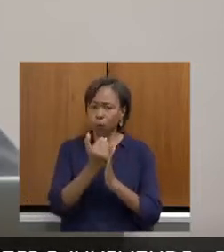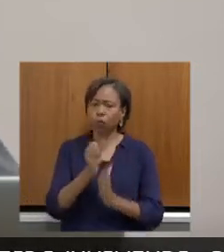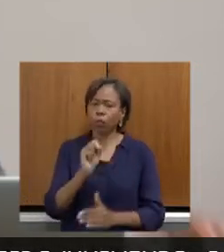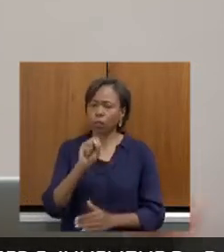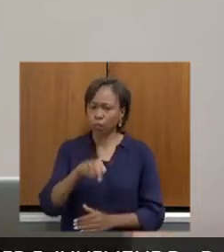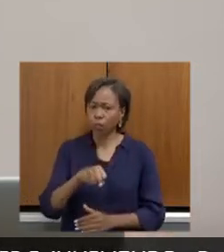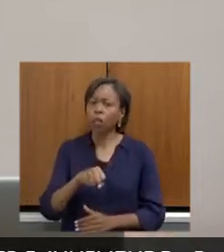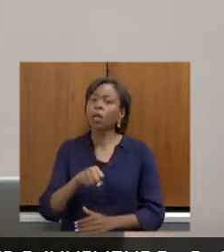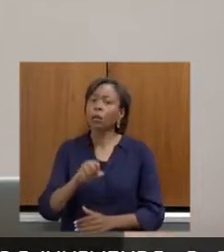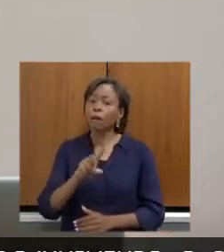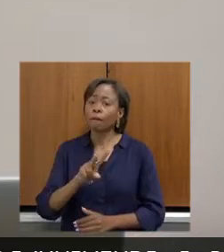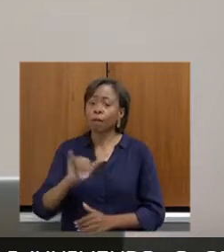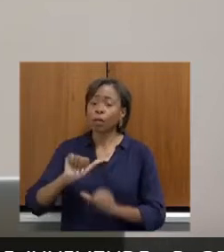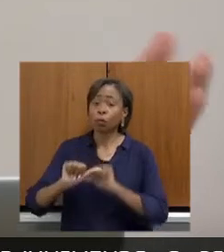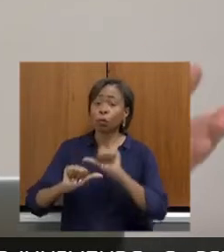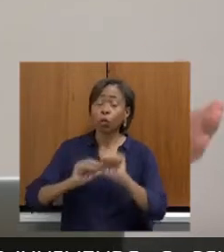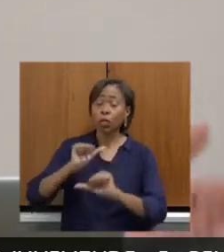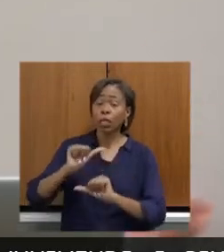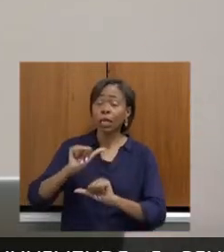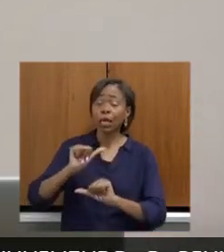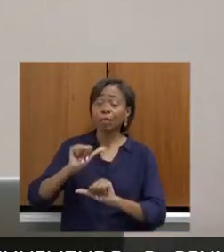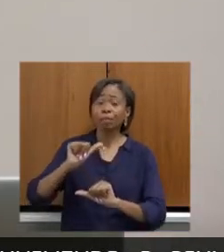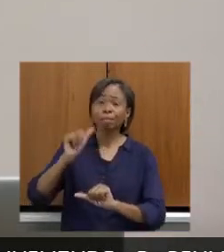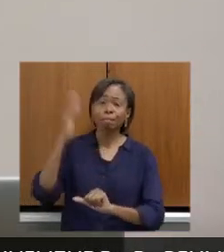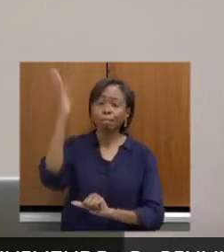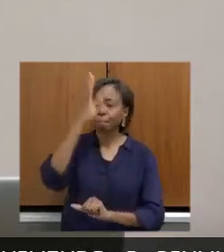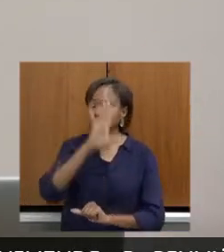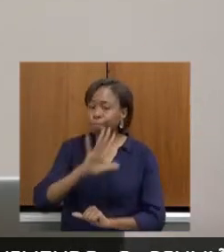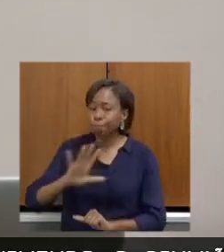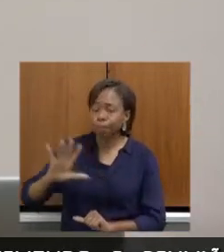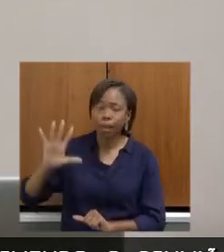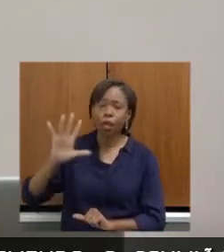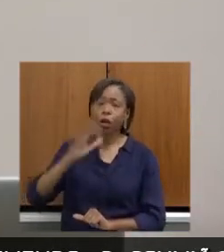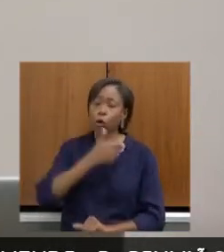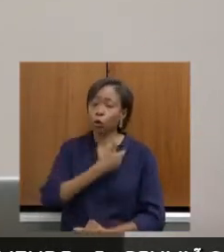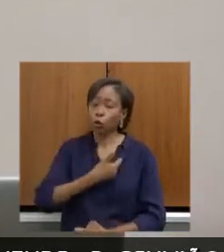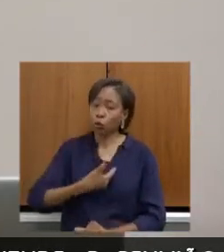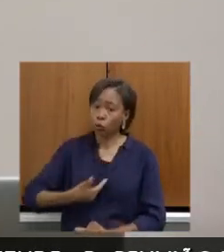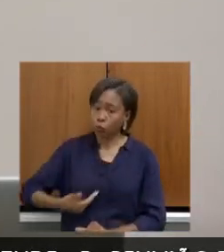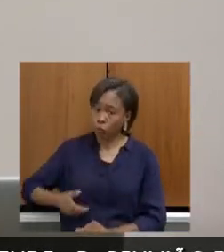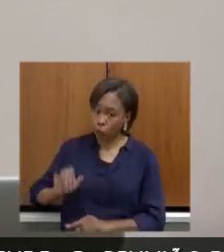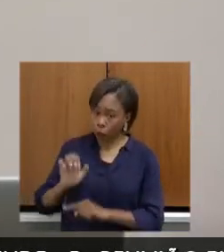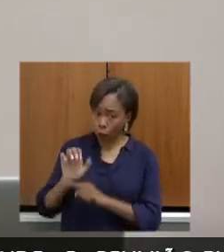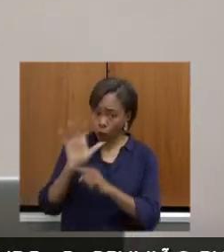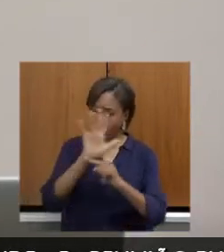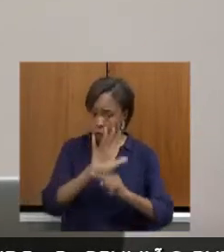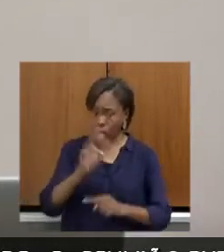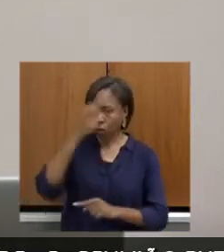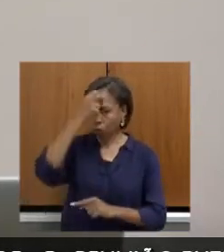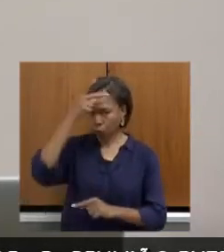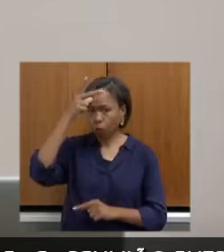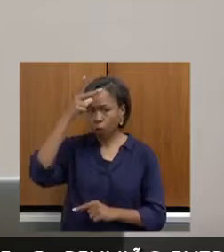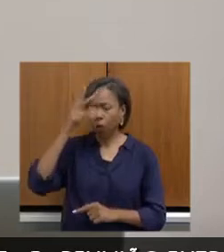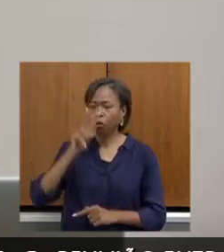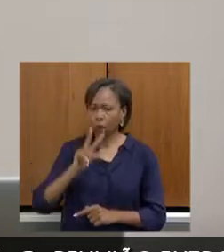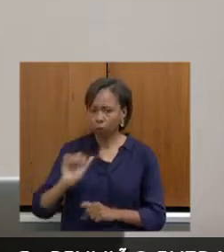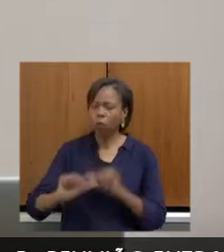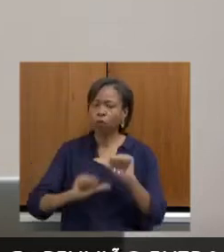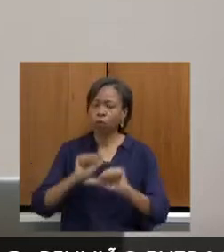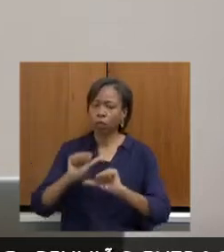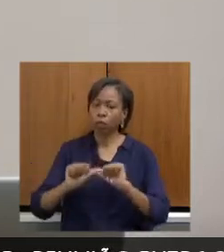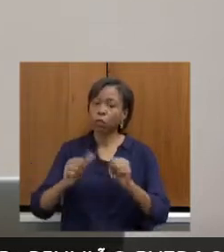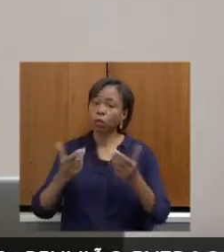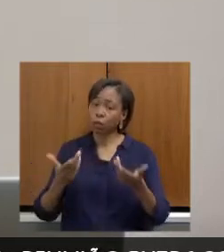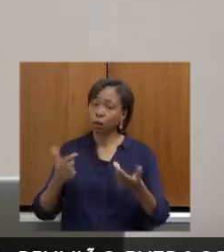impactar não só a nível nacional, como a nível estadual e municipal. Então, eu acho que a chegada é momento também de nós, aqui nos estados,